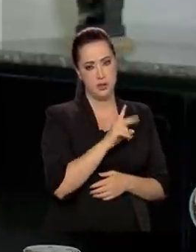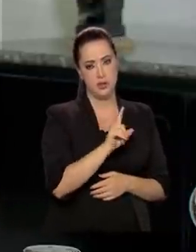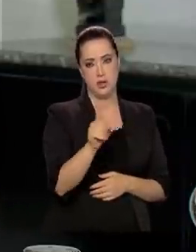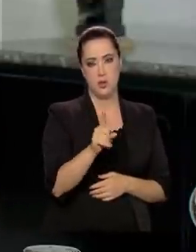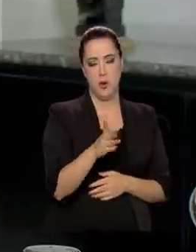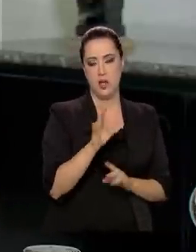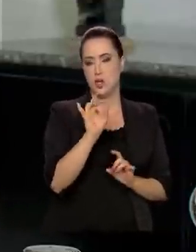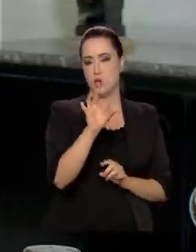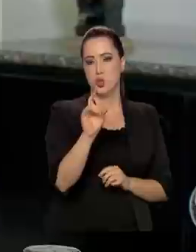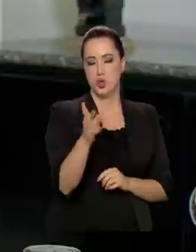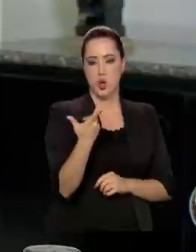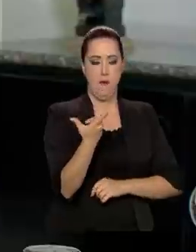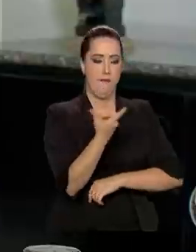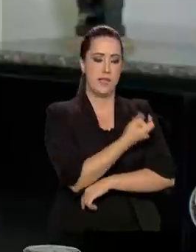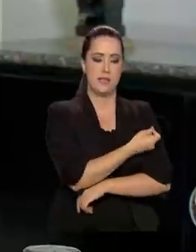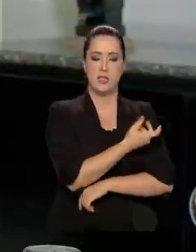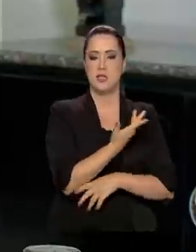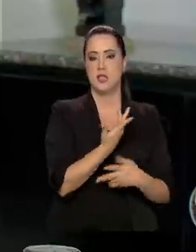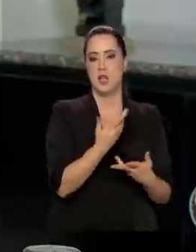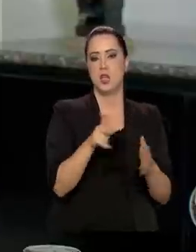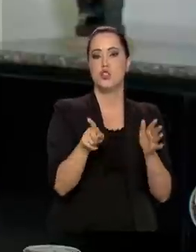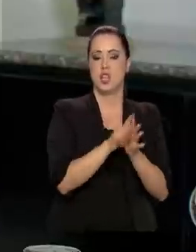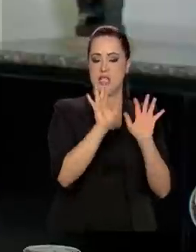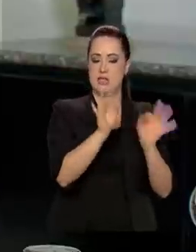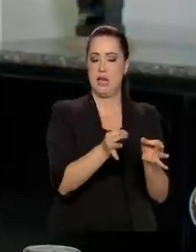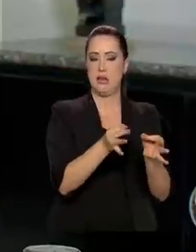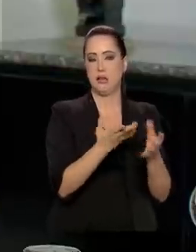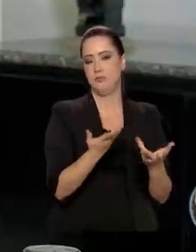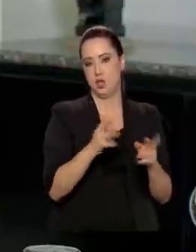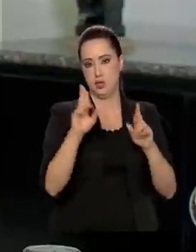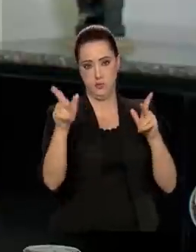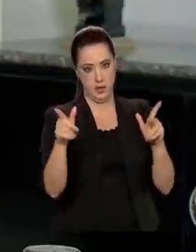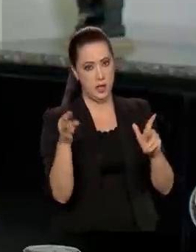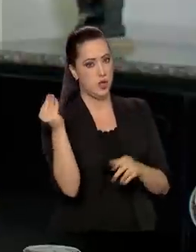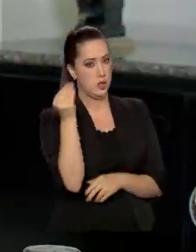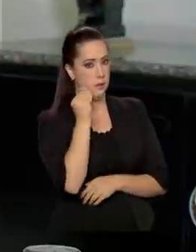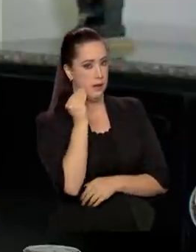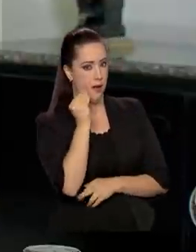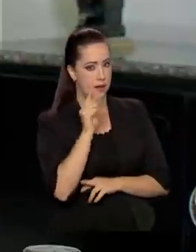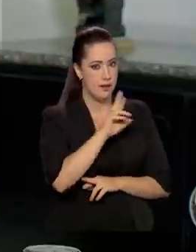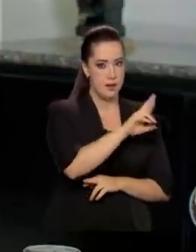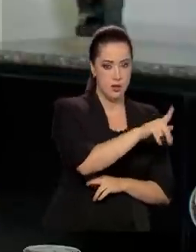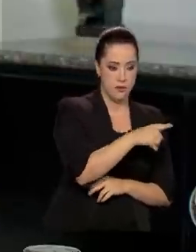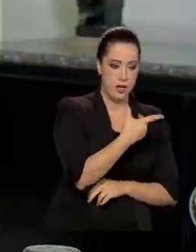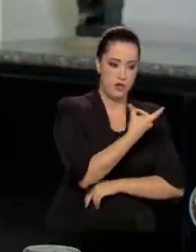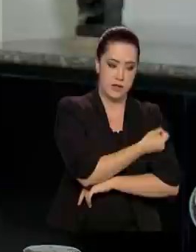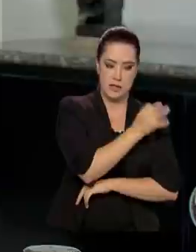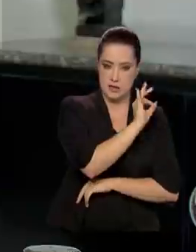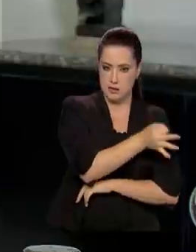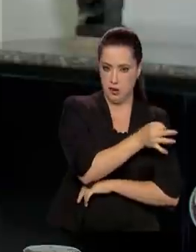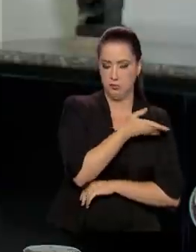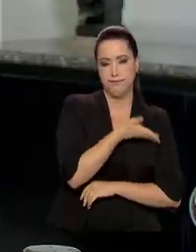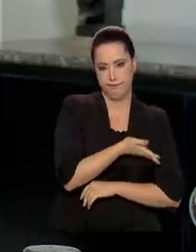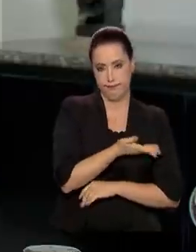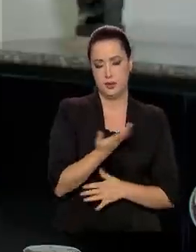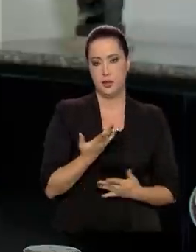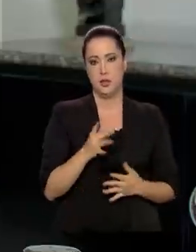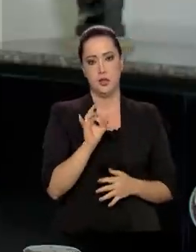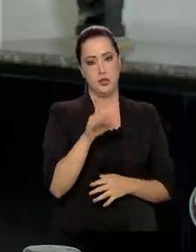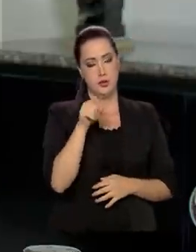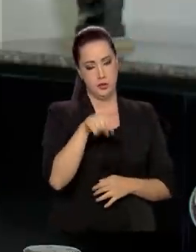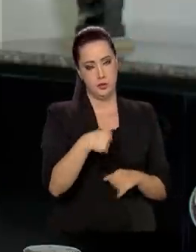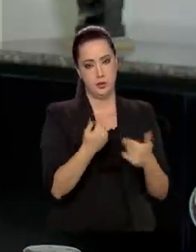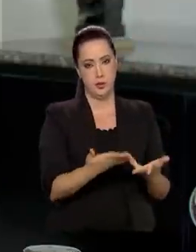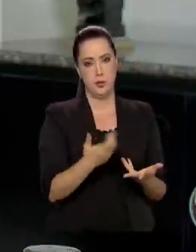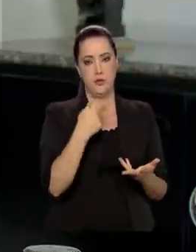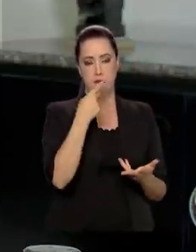recebendo uma imunização já garantida e registrada. É somente no caso e neste caso que se